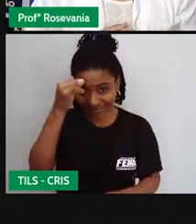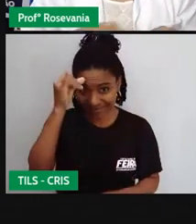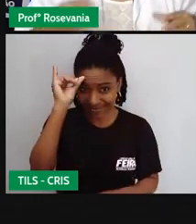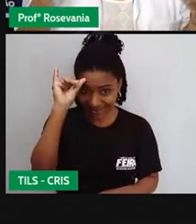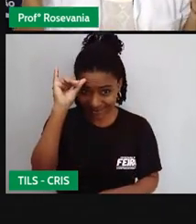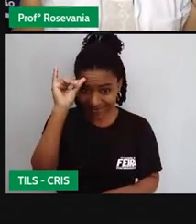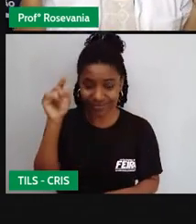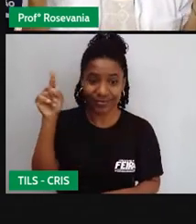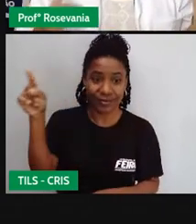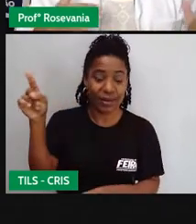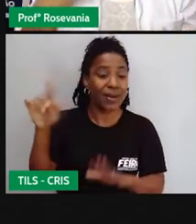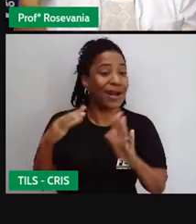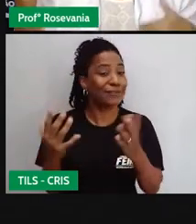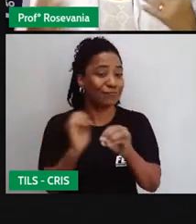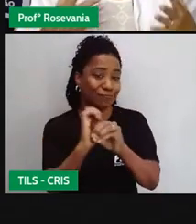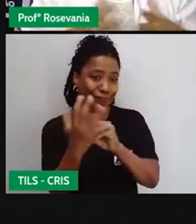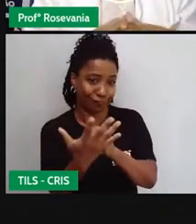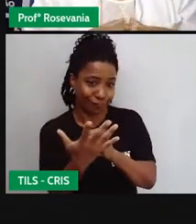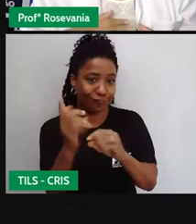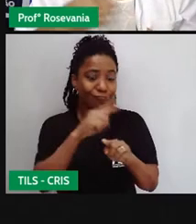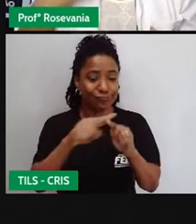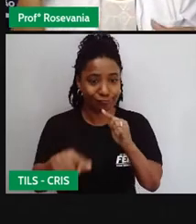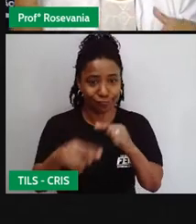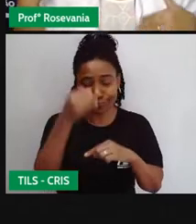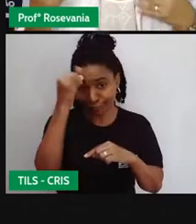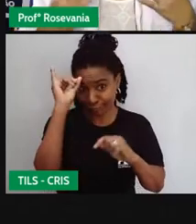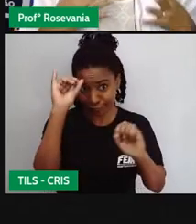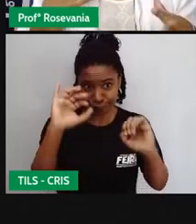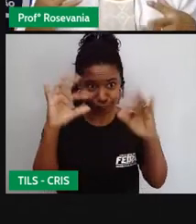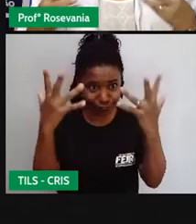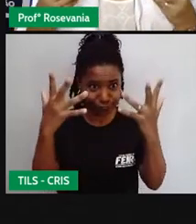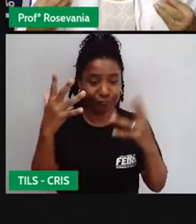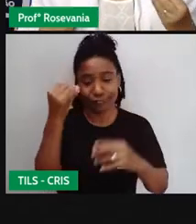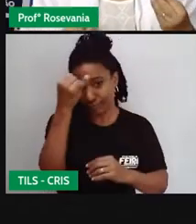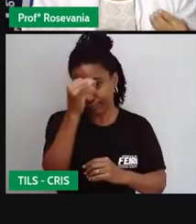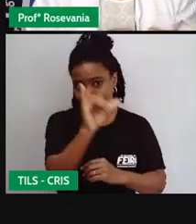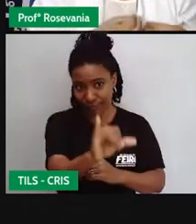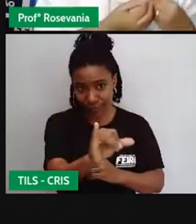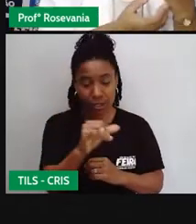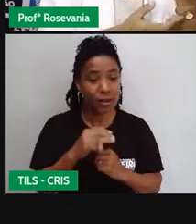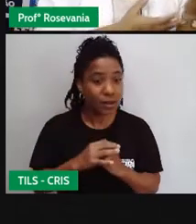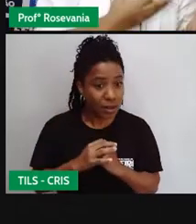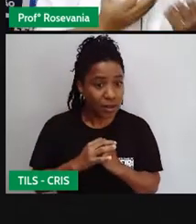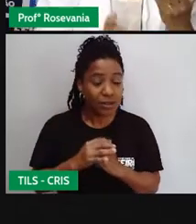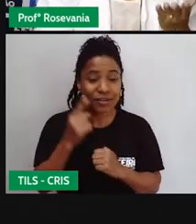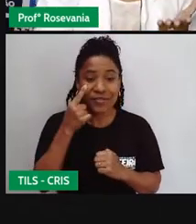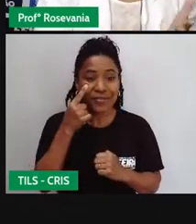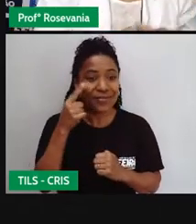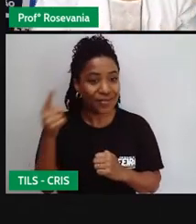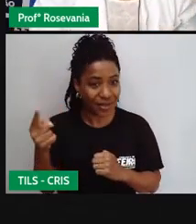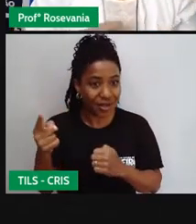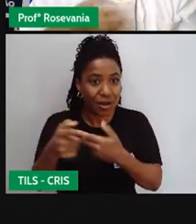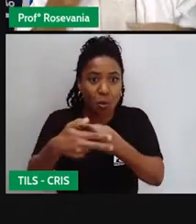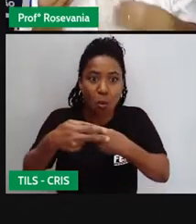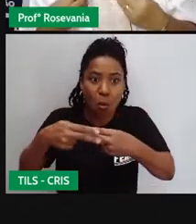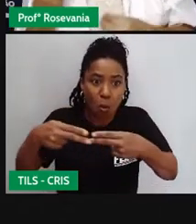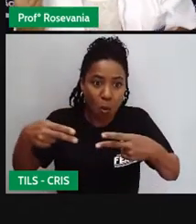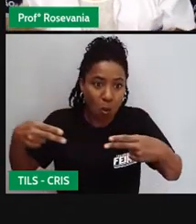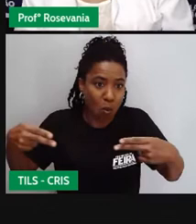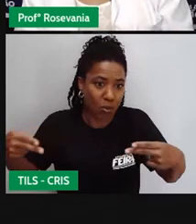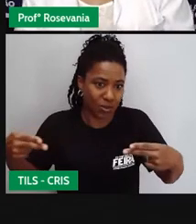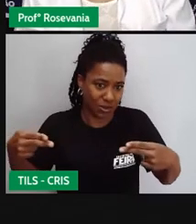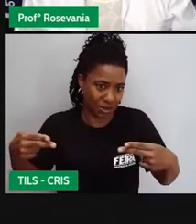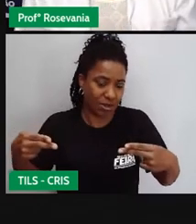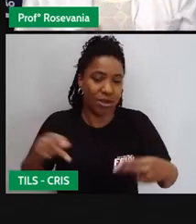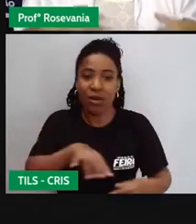Da pandemia. Mas quem já foi lá no Parque de Exposições, vocês veem ali de tudo. A gente não vê só os produtos, né? Não vê só